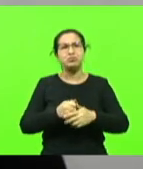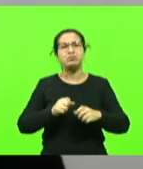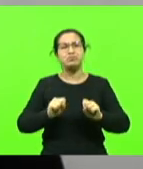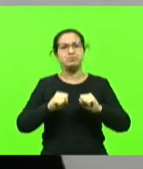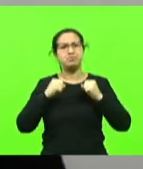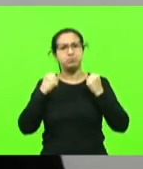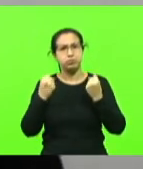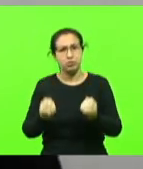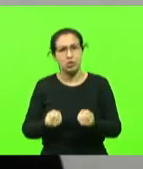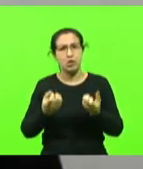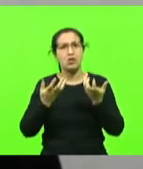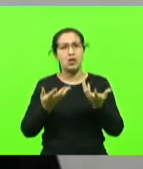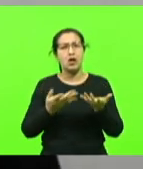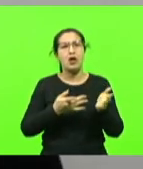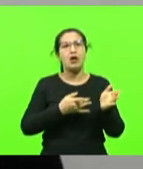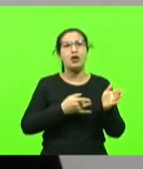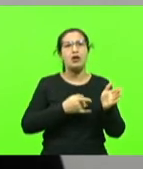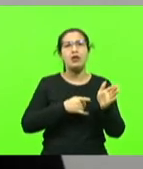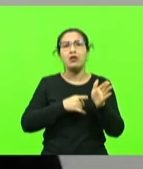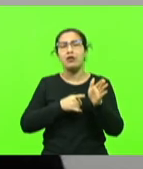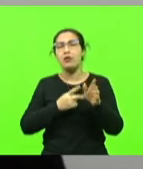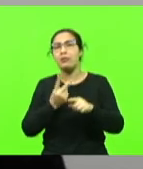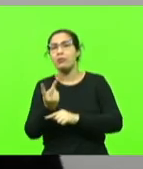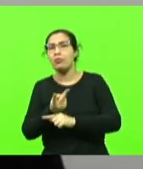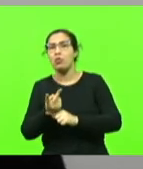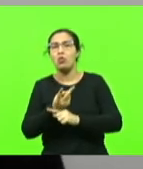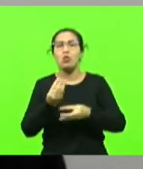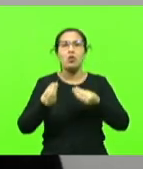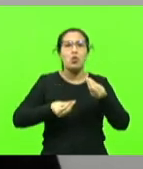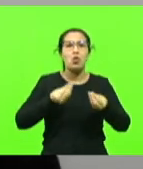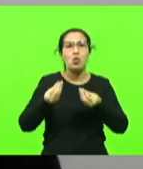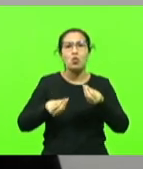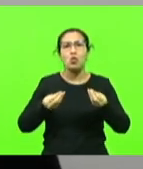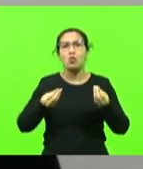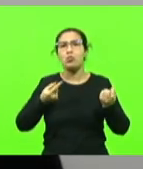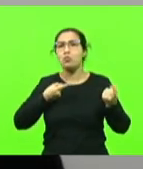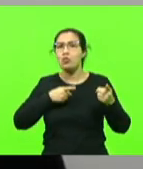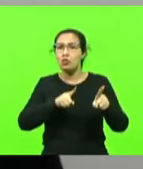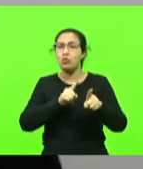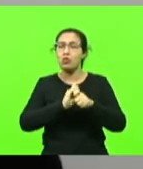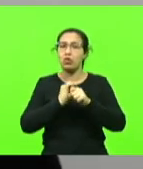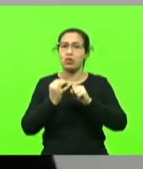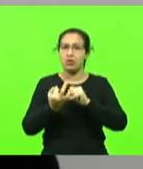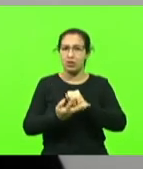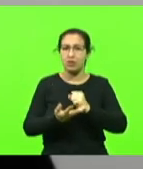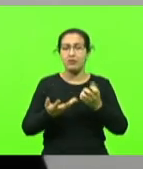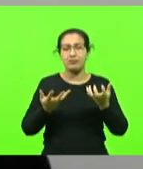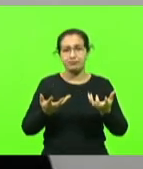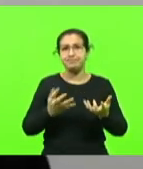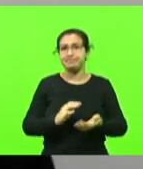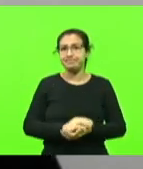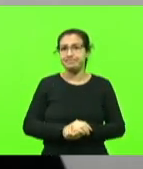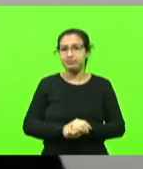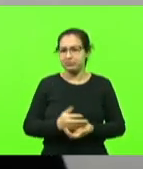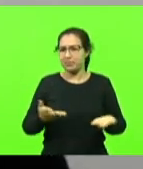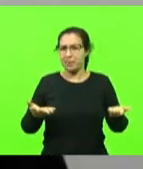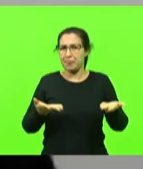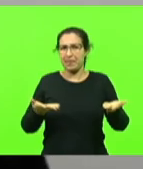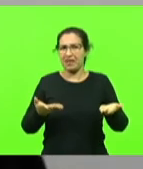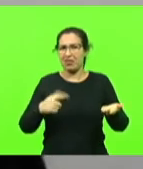de ações para combater essa questão da pandemia e, portanto, não pode ser agora que nós